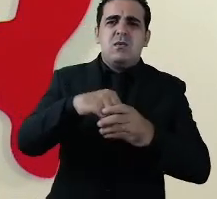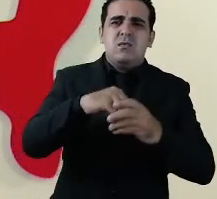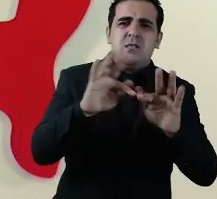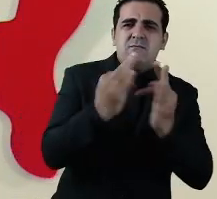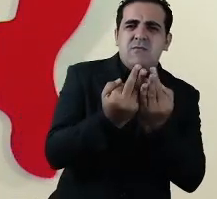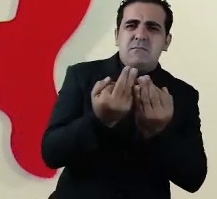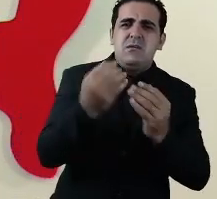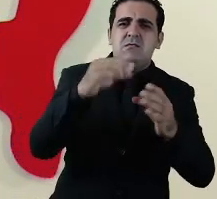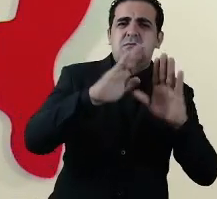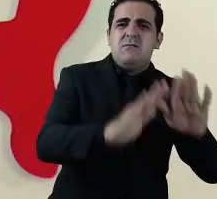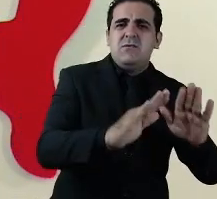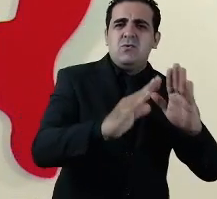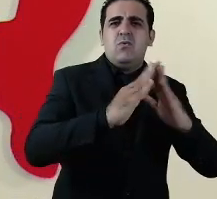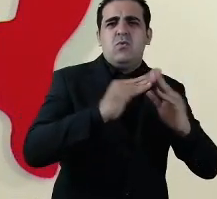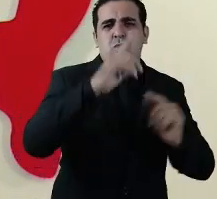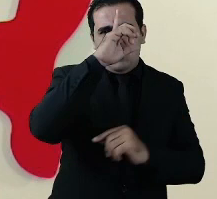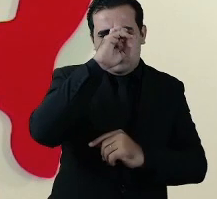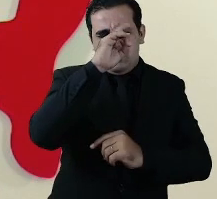hospitalizado.